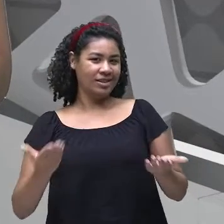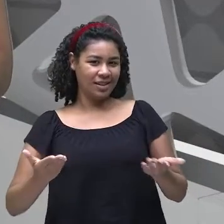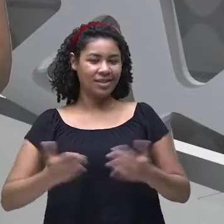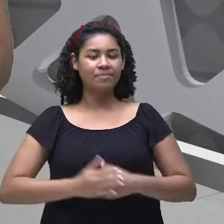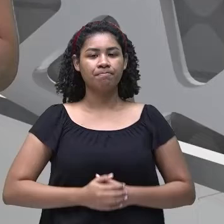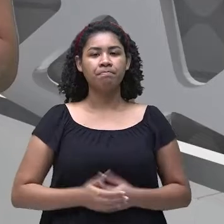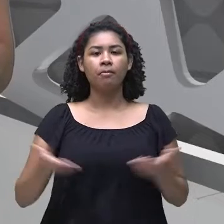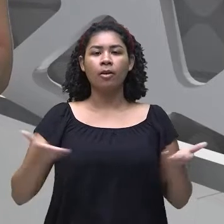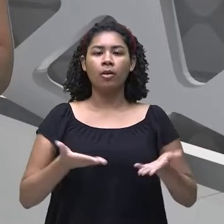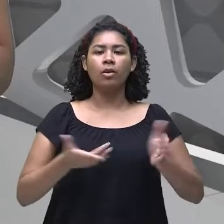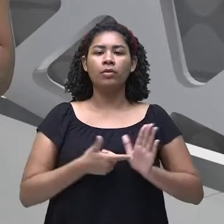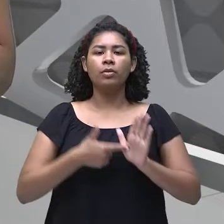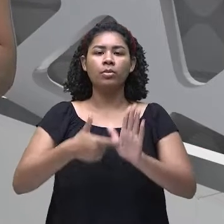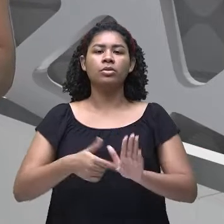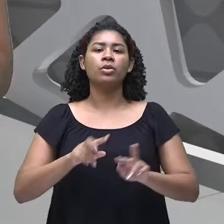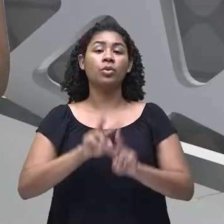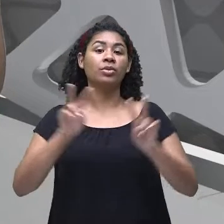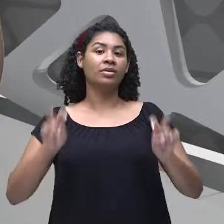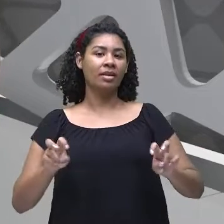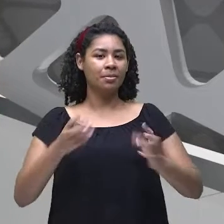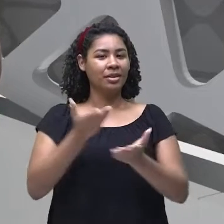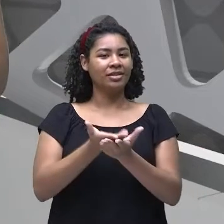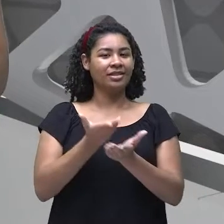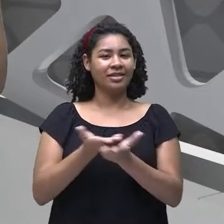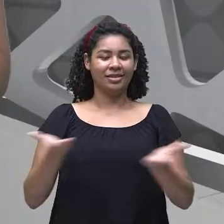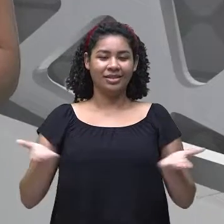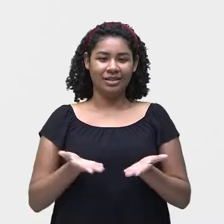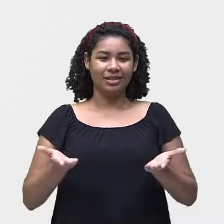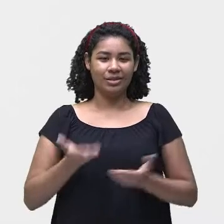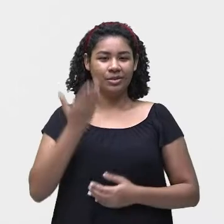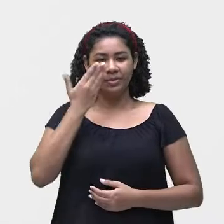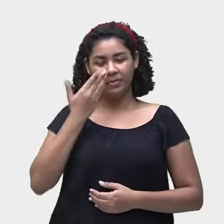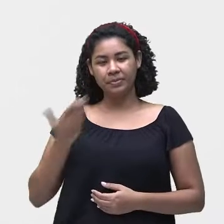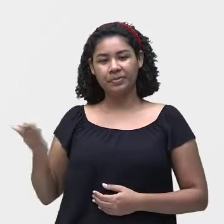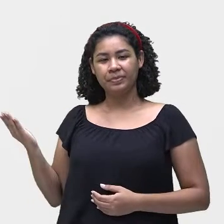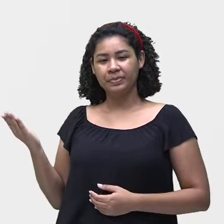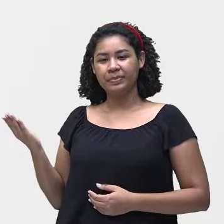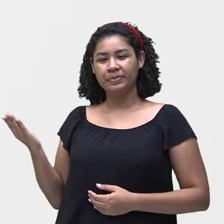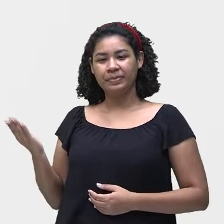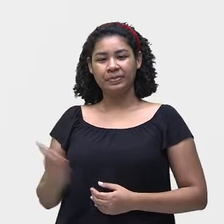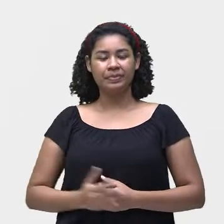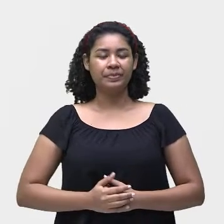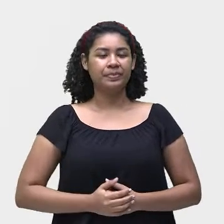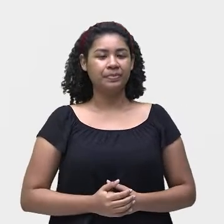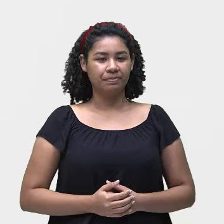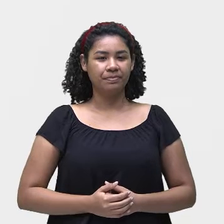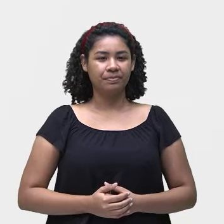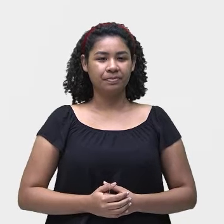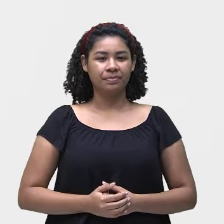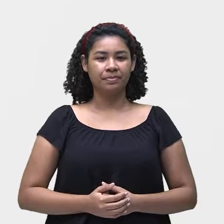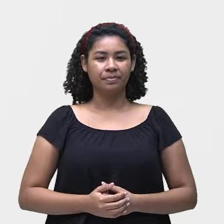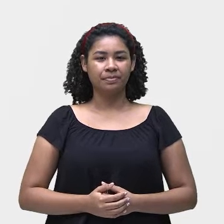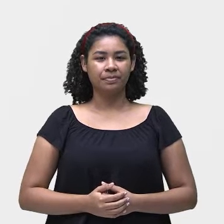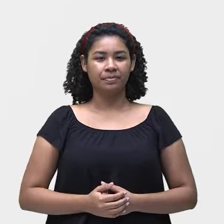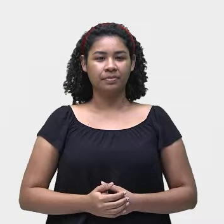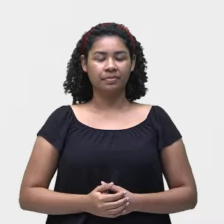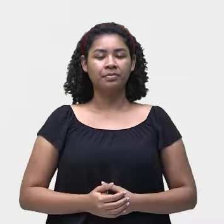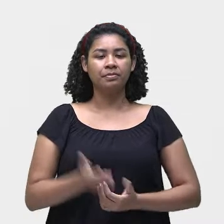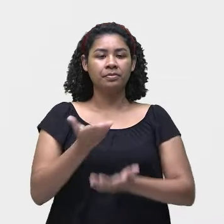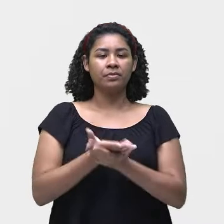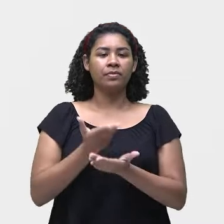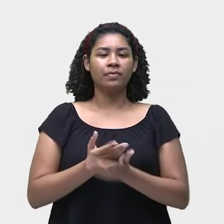dar uma olhada no que nós vamos ter hoje na nossa aula. Vamos lá! Então, hoje a nossa aula é de